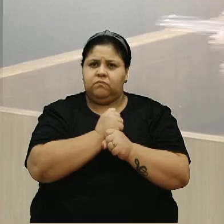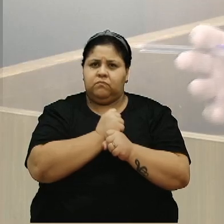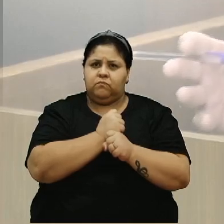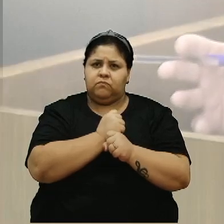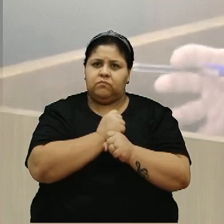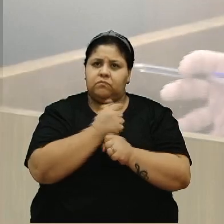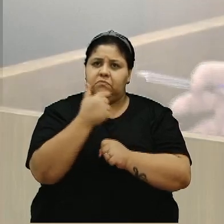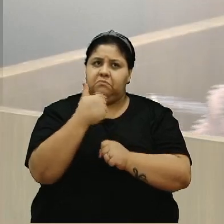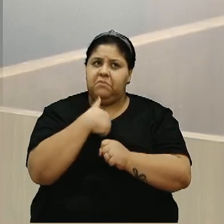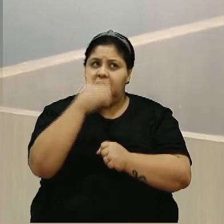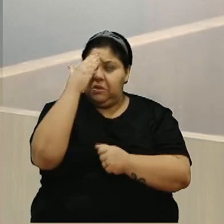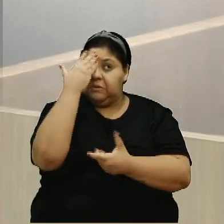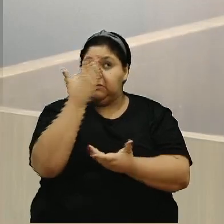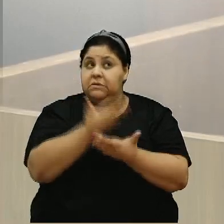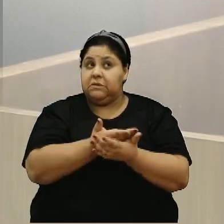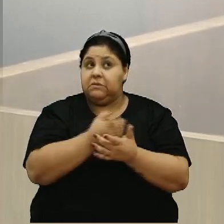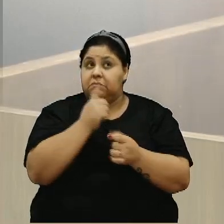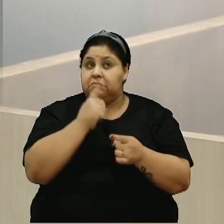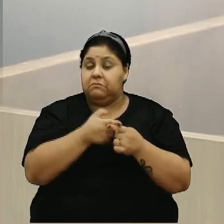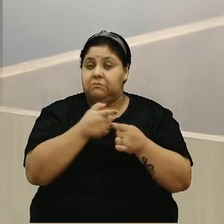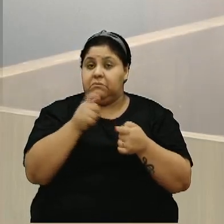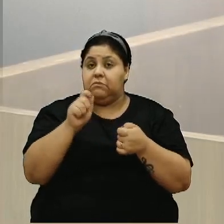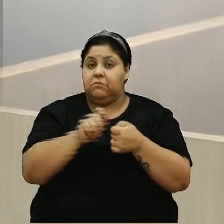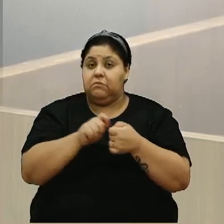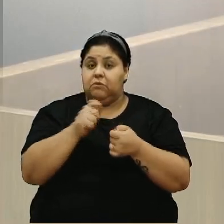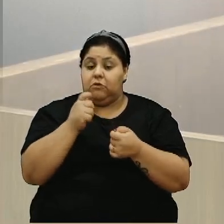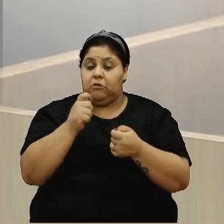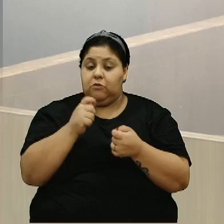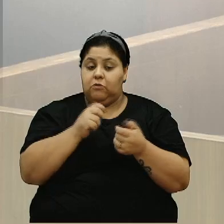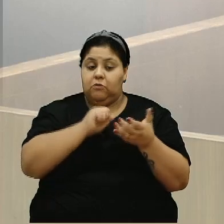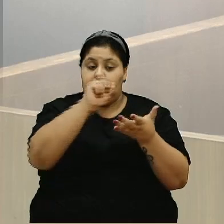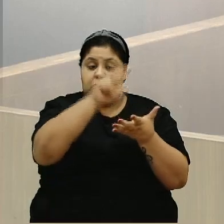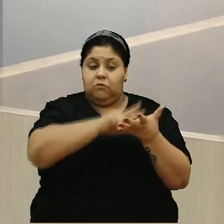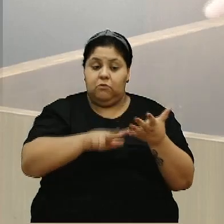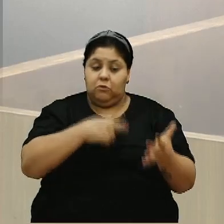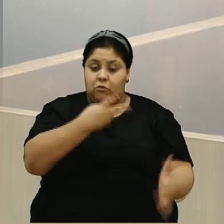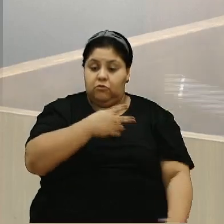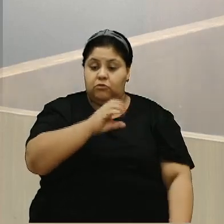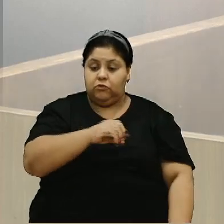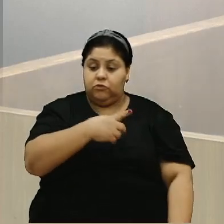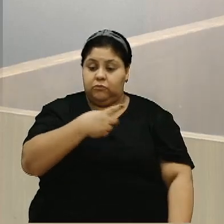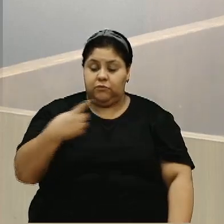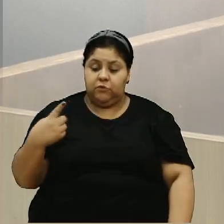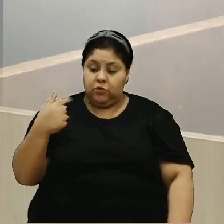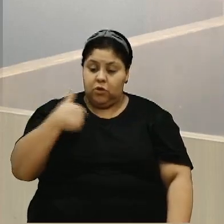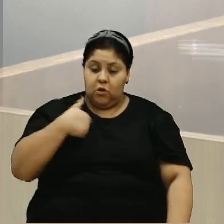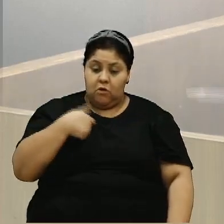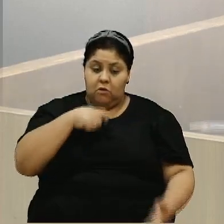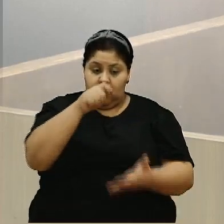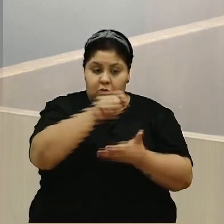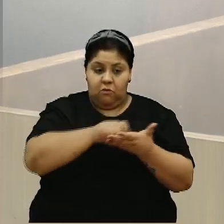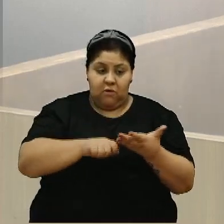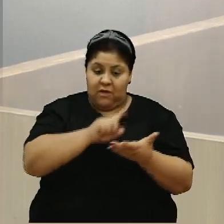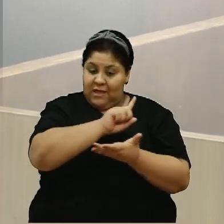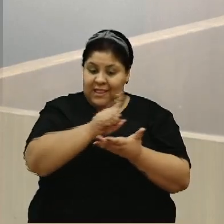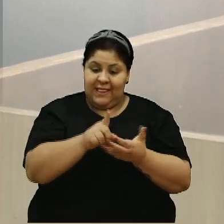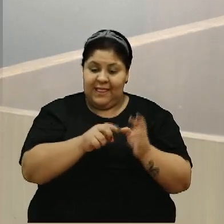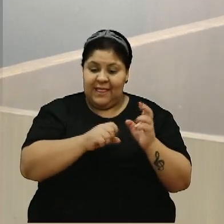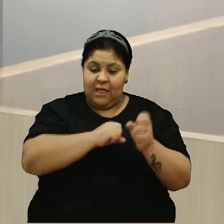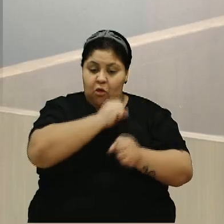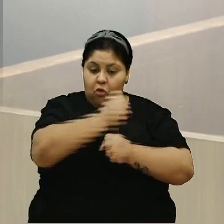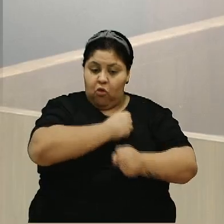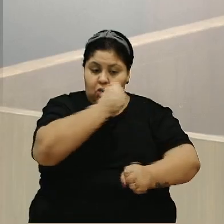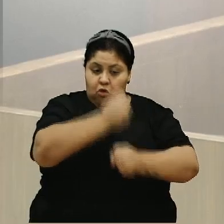eu não entendo por quê. Porque fizeram uma avaliação em 2021, eu estava lá me vacinando na UBS. Não reformaram a UBS